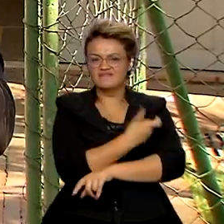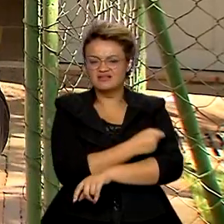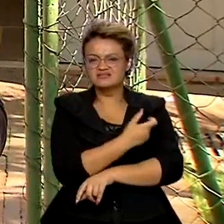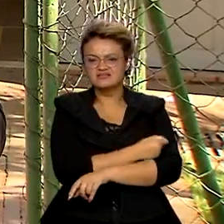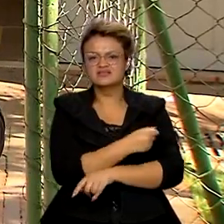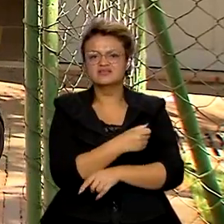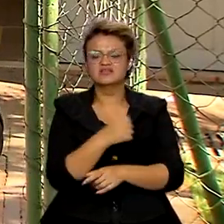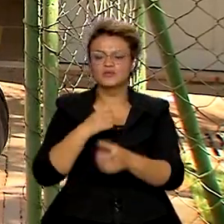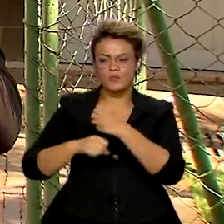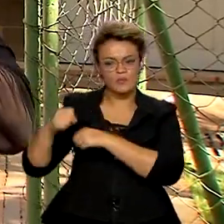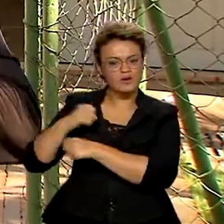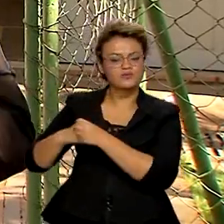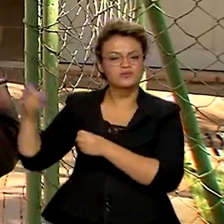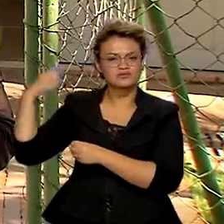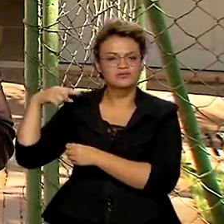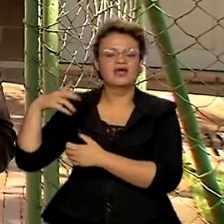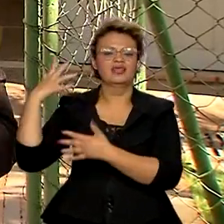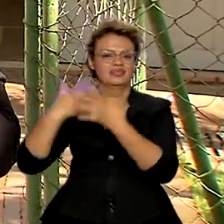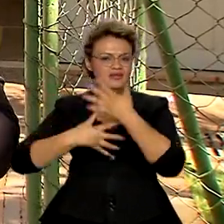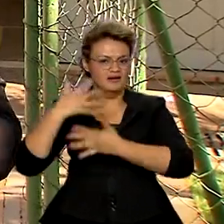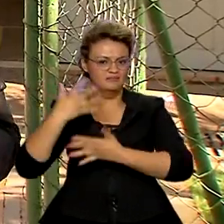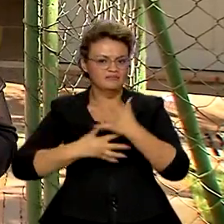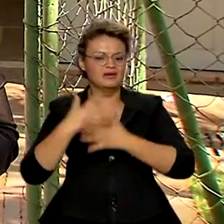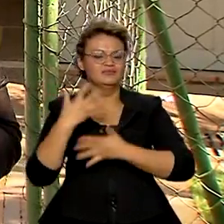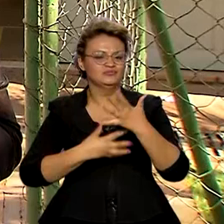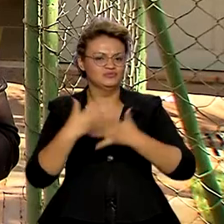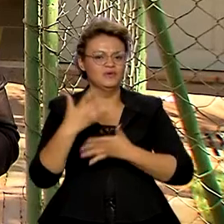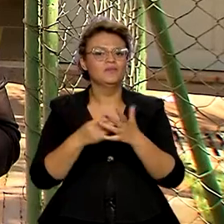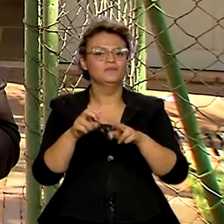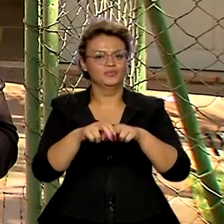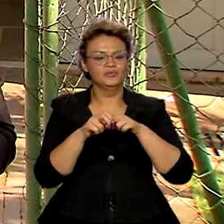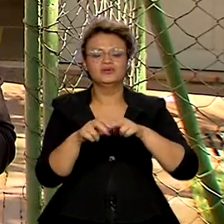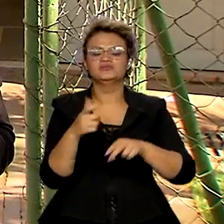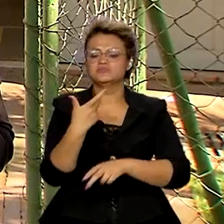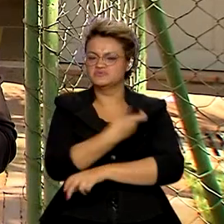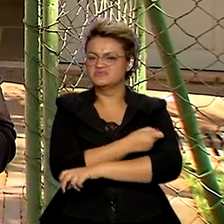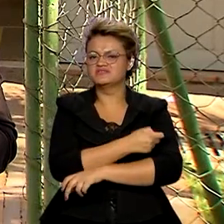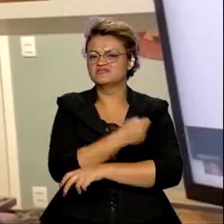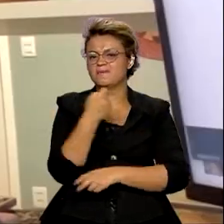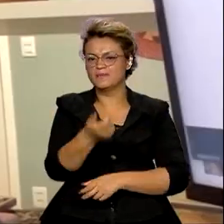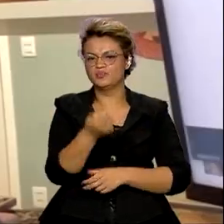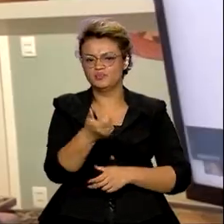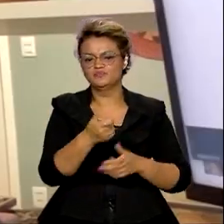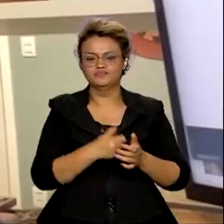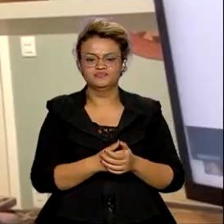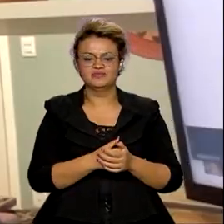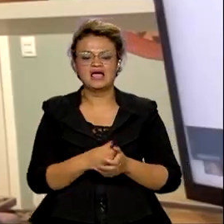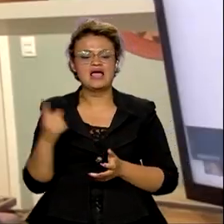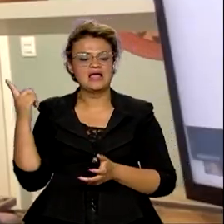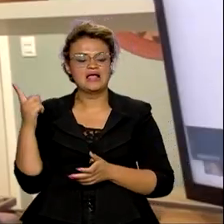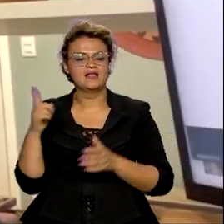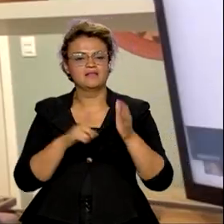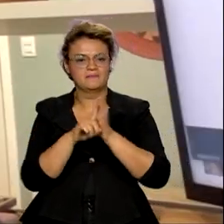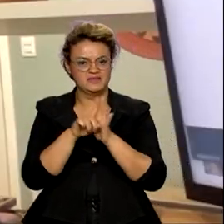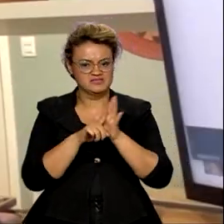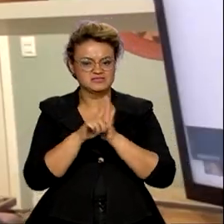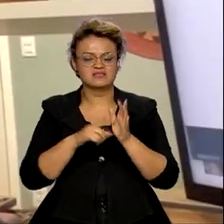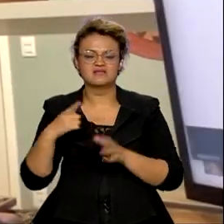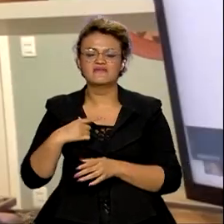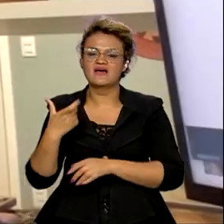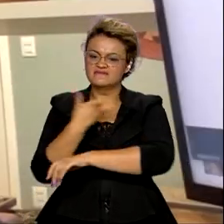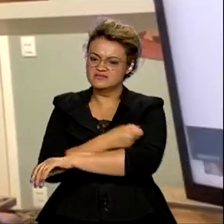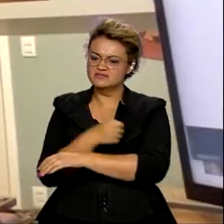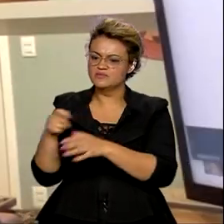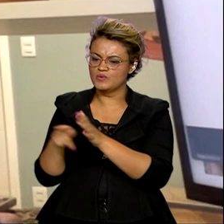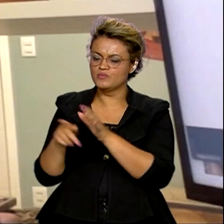nos últimos anos tem resultado na baixa cobertura vacinal no país. Segundo esse pesquisador, a vacina da